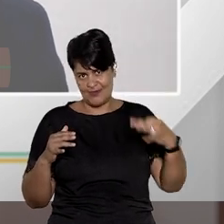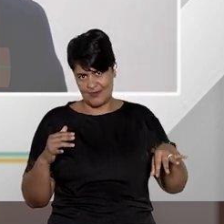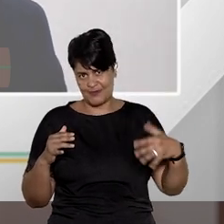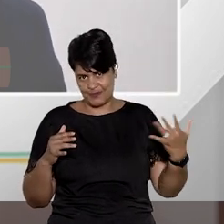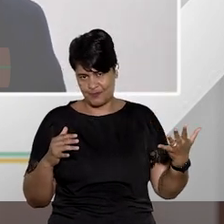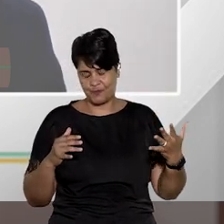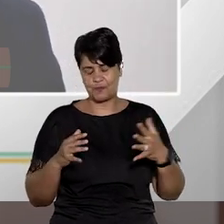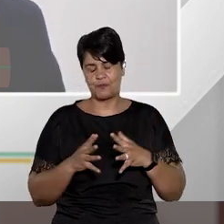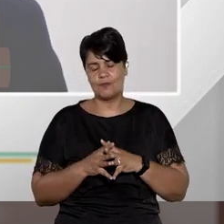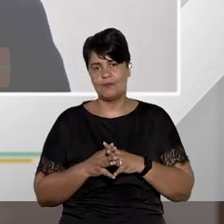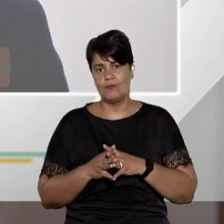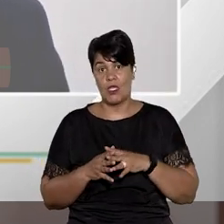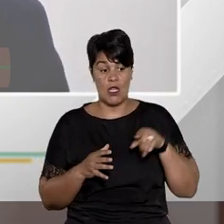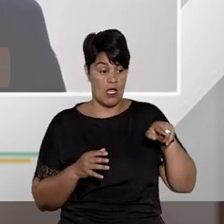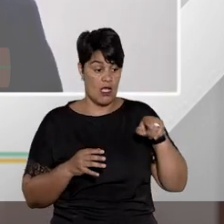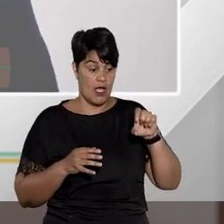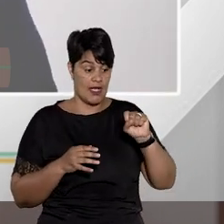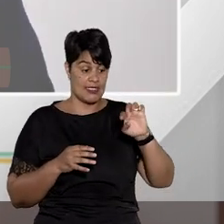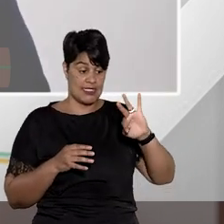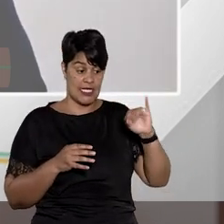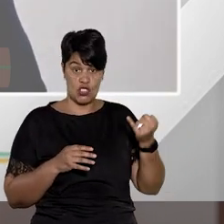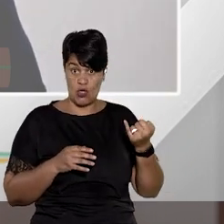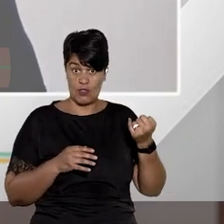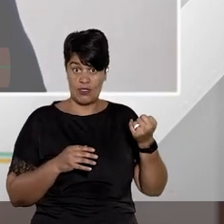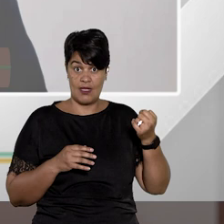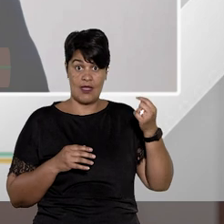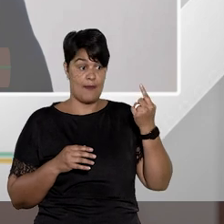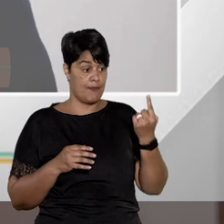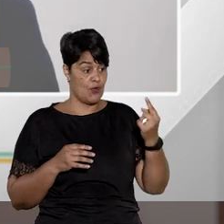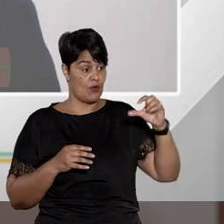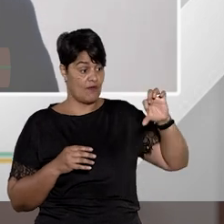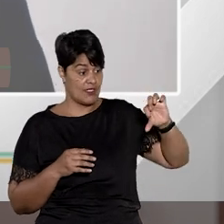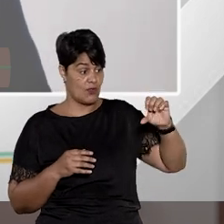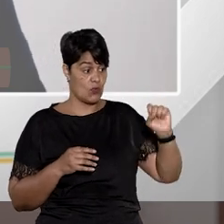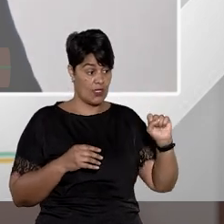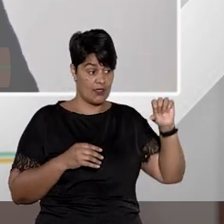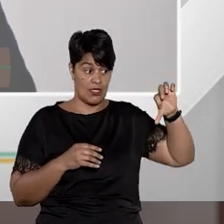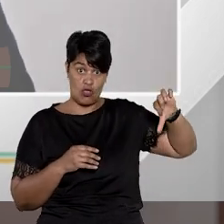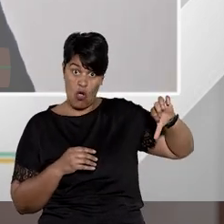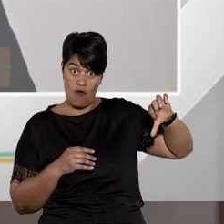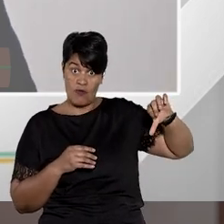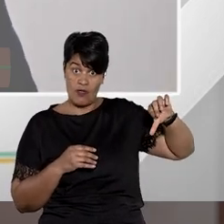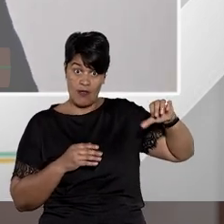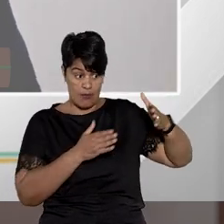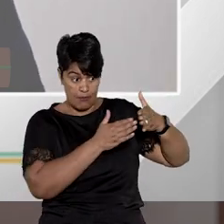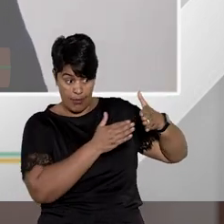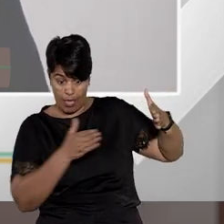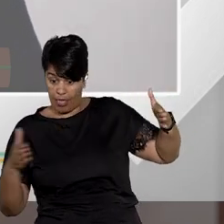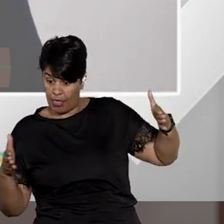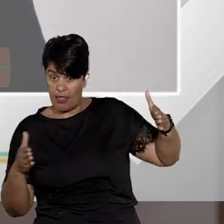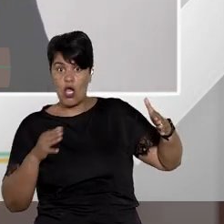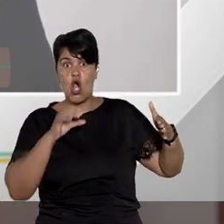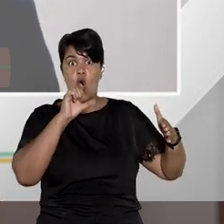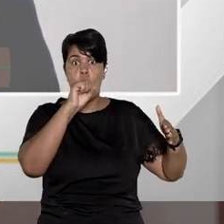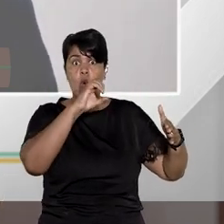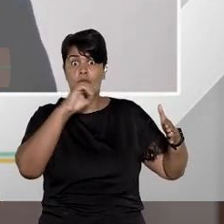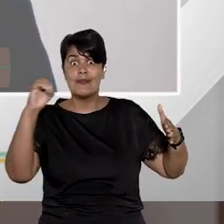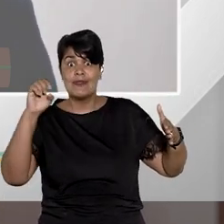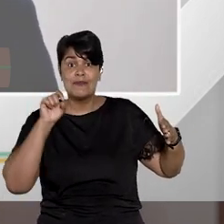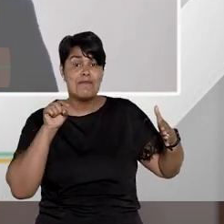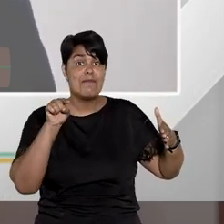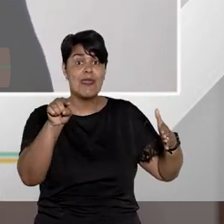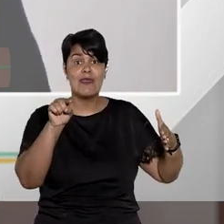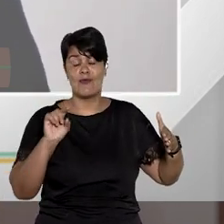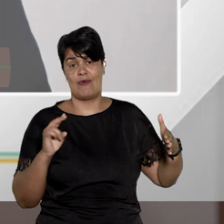porque é a data do aniversário do meu pai 7 de abril de 89 então de 7 de abril de 89 para cá nós temos quase 800 mil